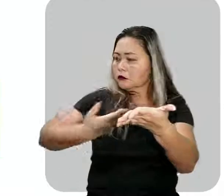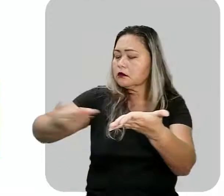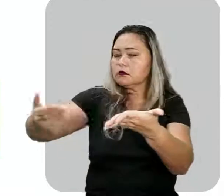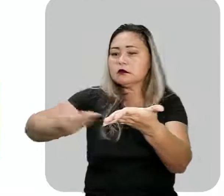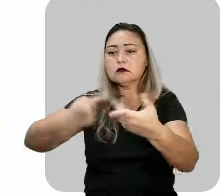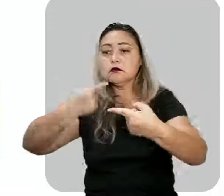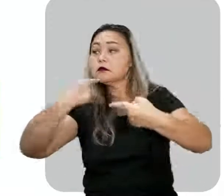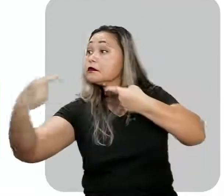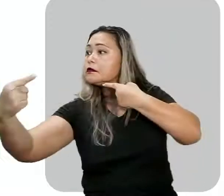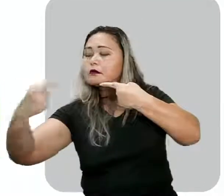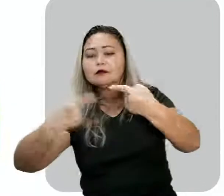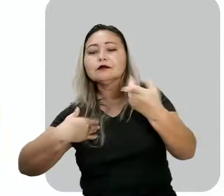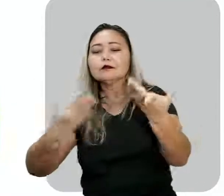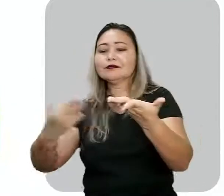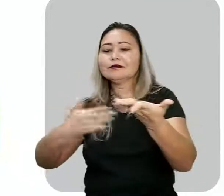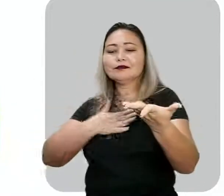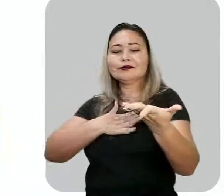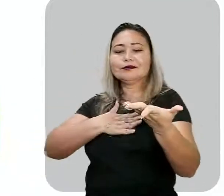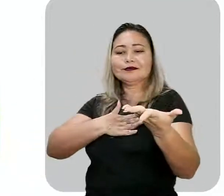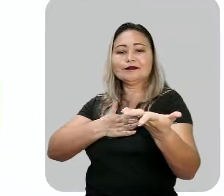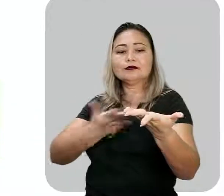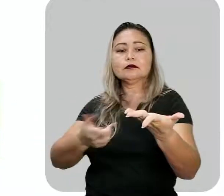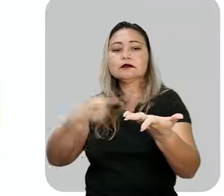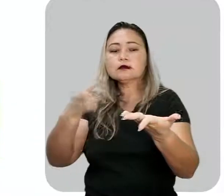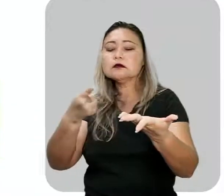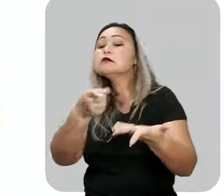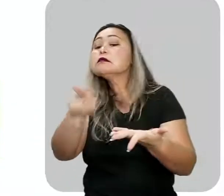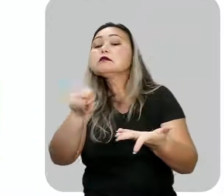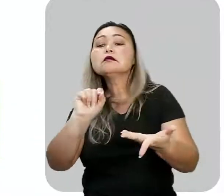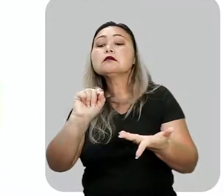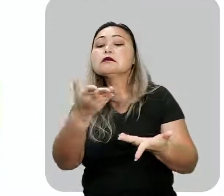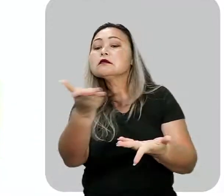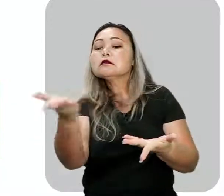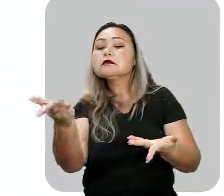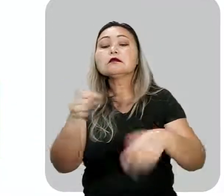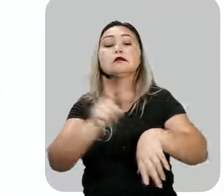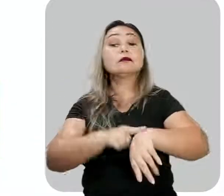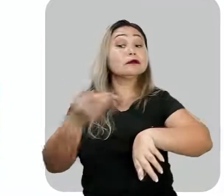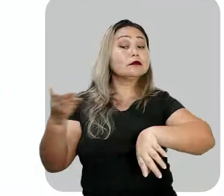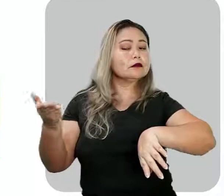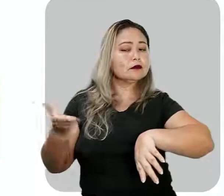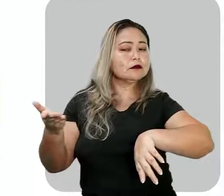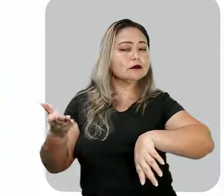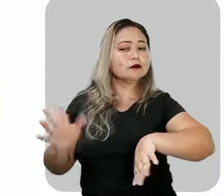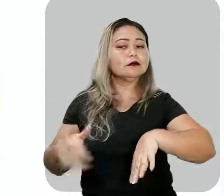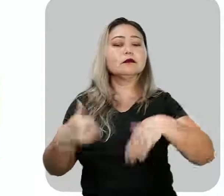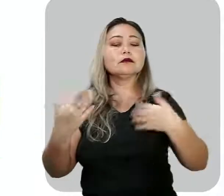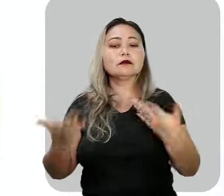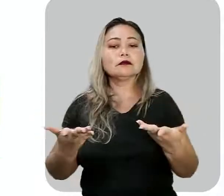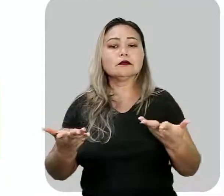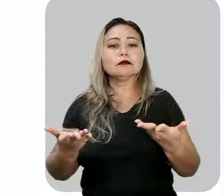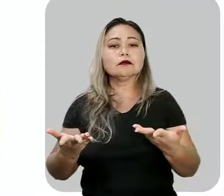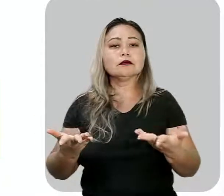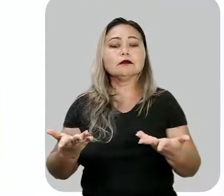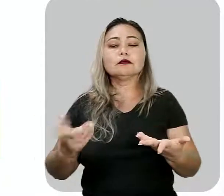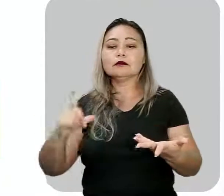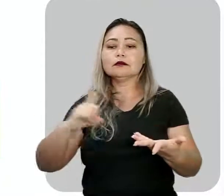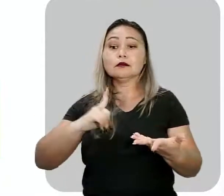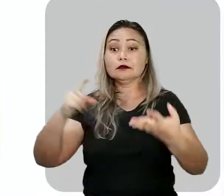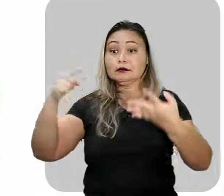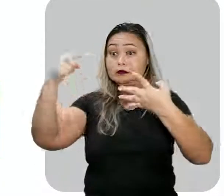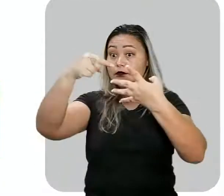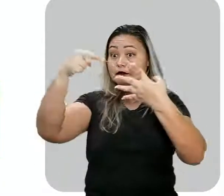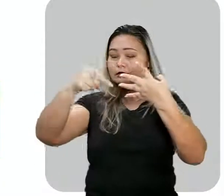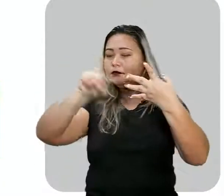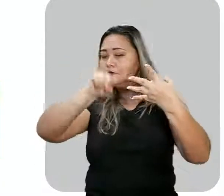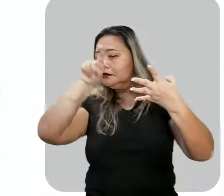uma discussão prazerosa, como está sendo para você este momento? Então, olha só, nós temos essas